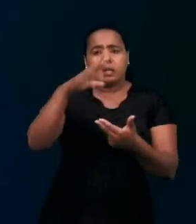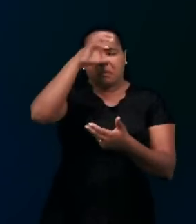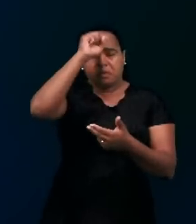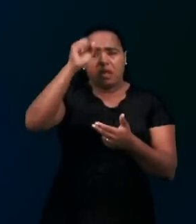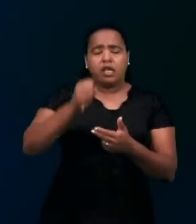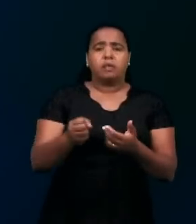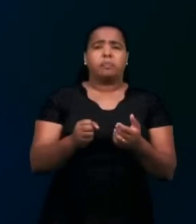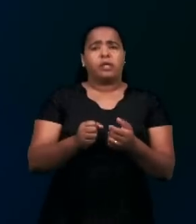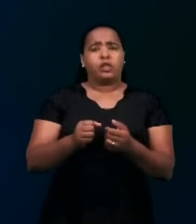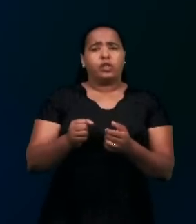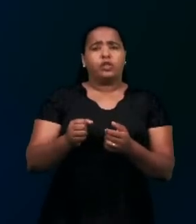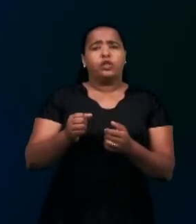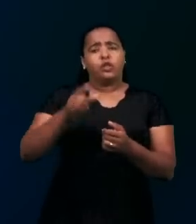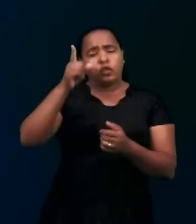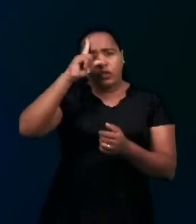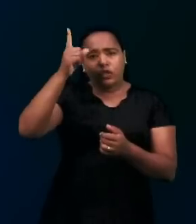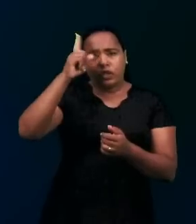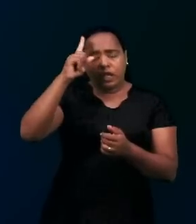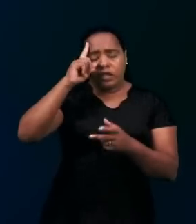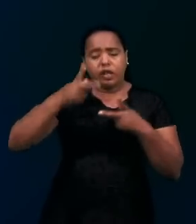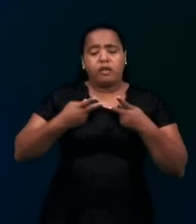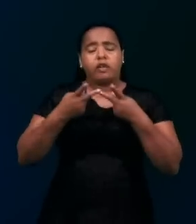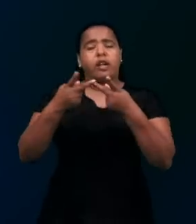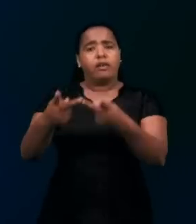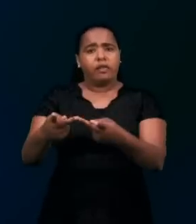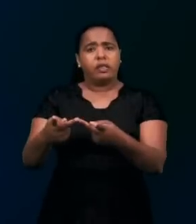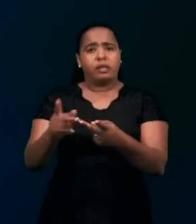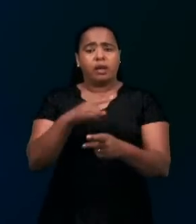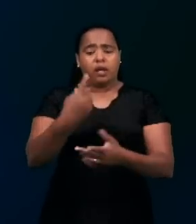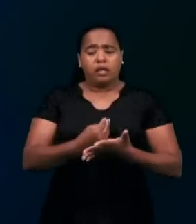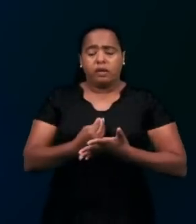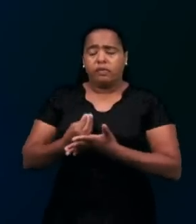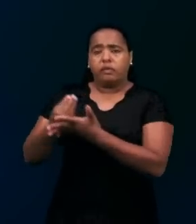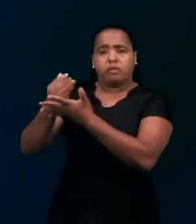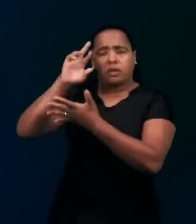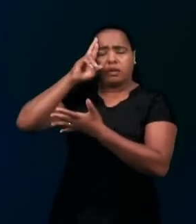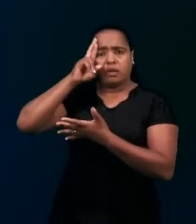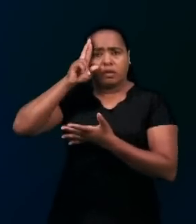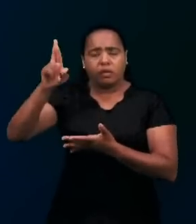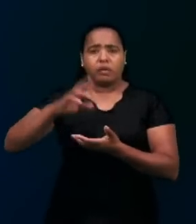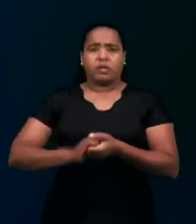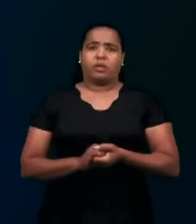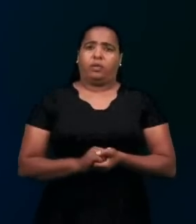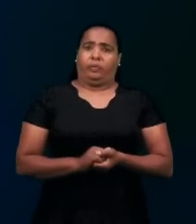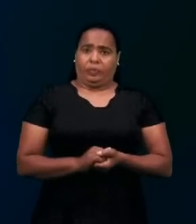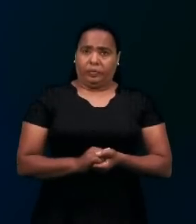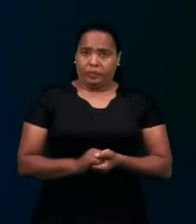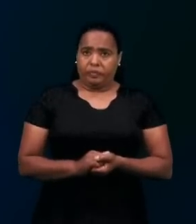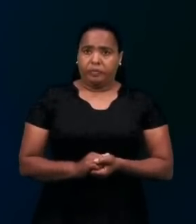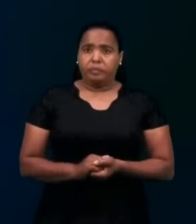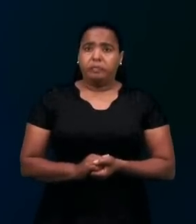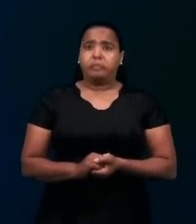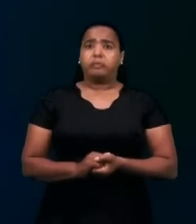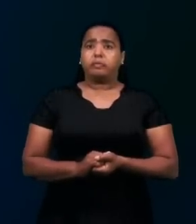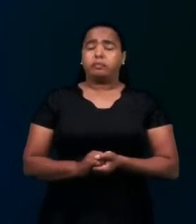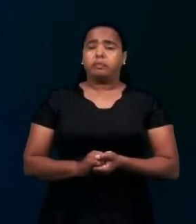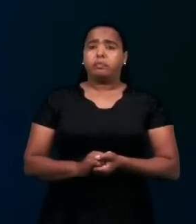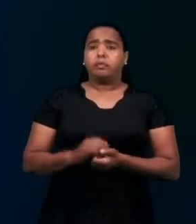visitas e na nossa dedicação ao Senhor. Em Provérbios 16, versículo 3, diz assim